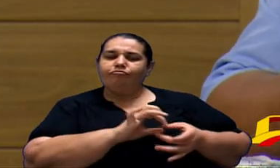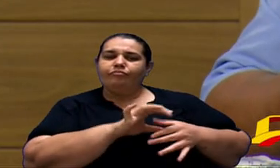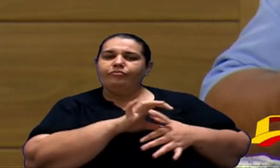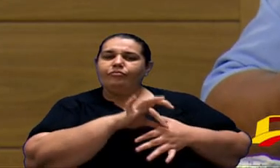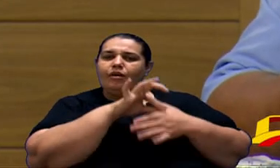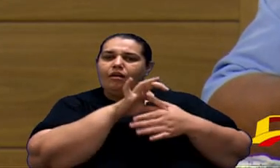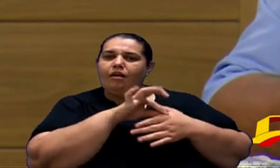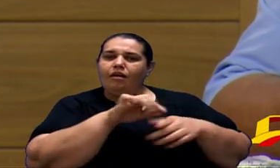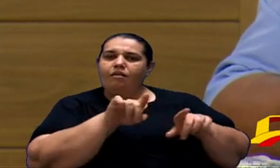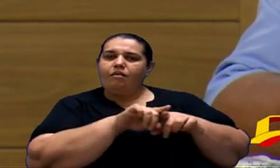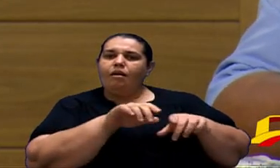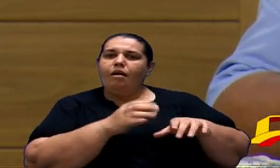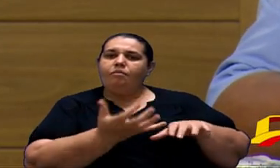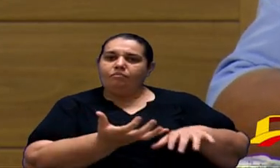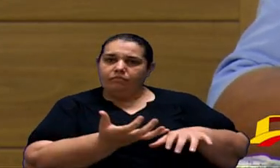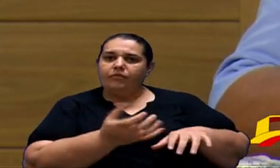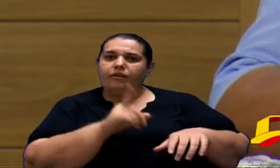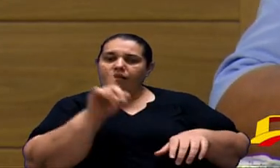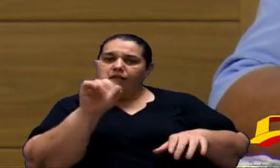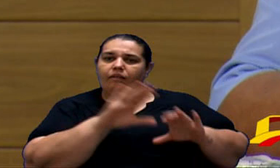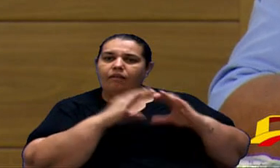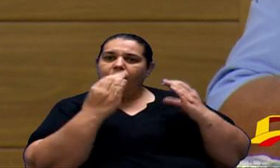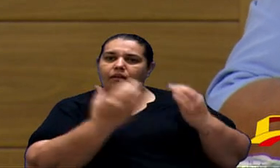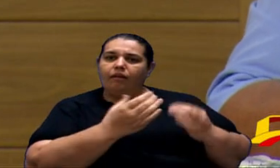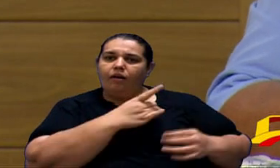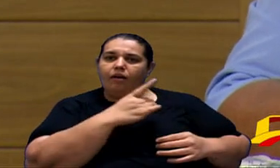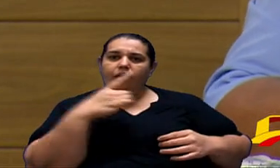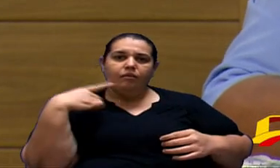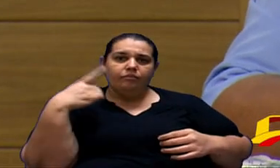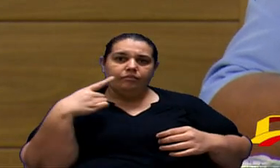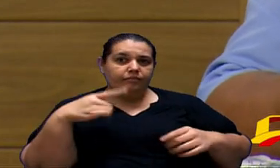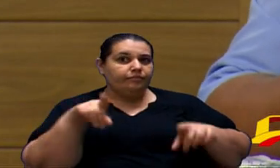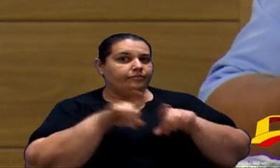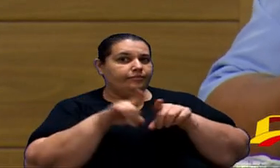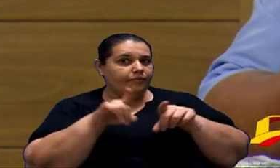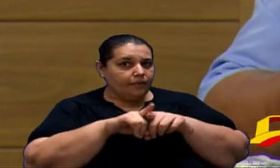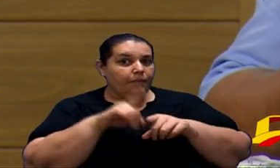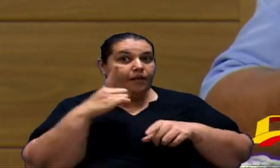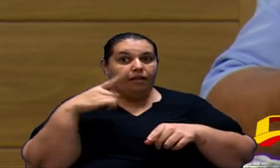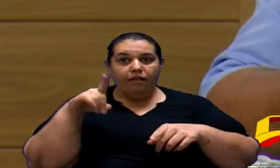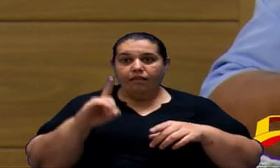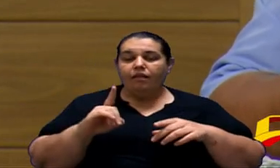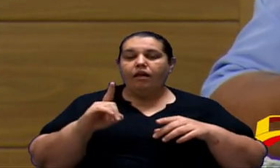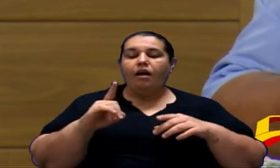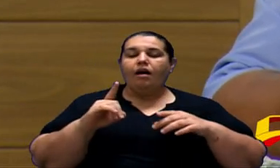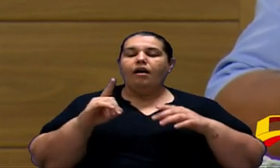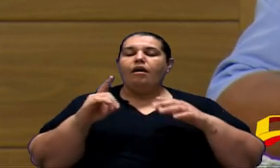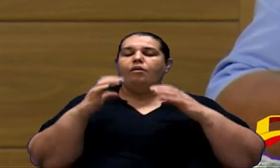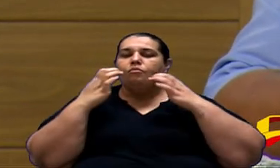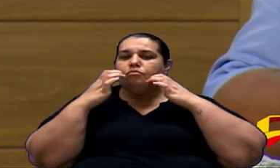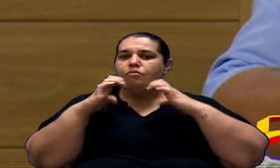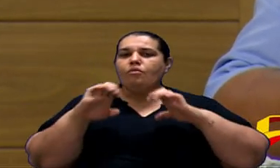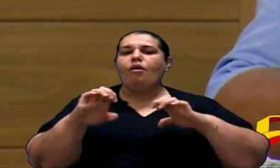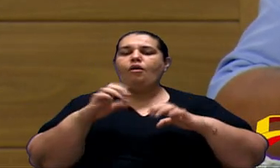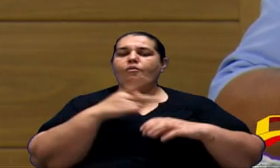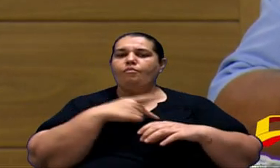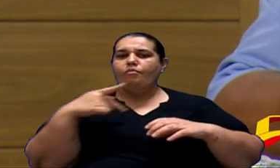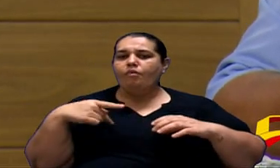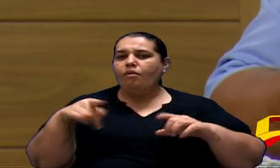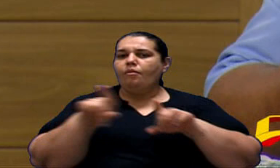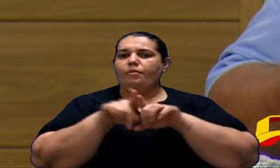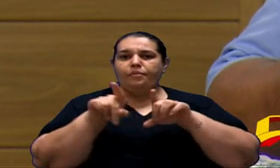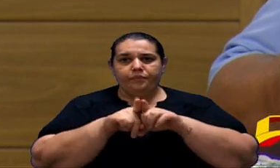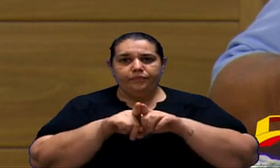fundamental lá dentro da Câmara nós sabemos a importância da bancada evangélica e a importância da liderança do Cezinha então ontem nós